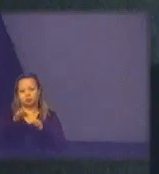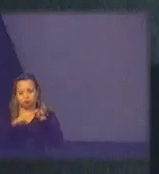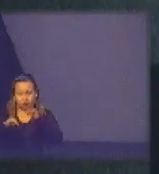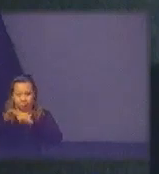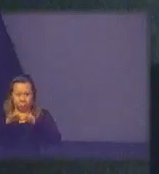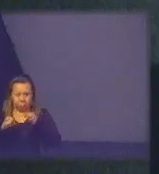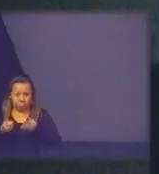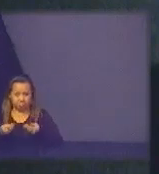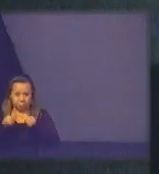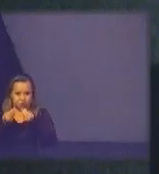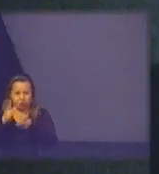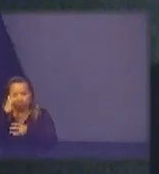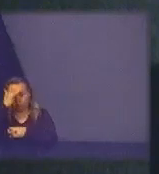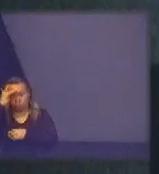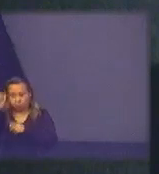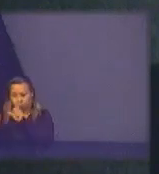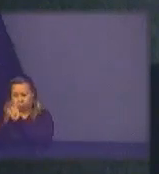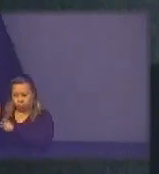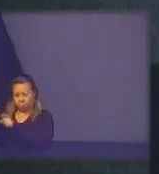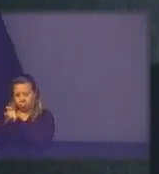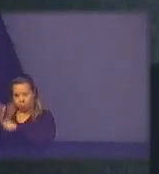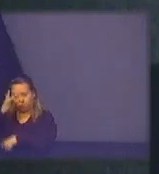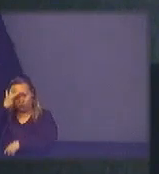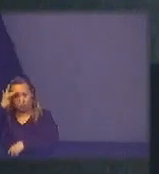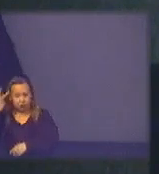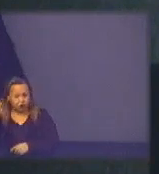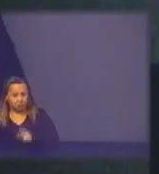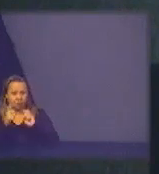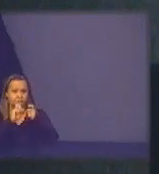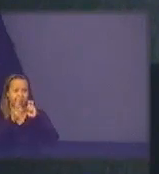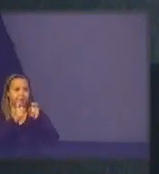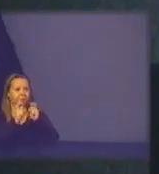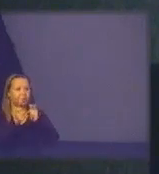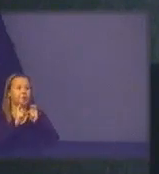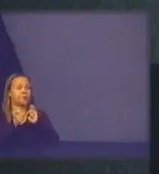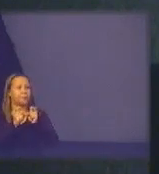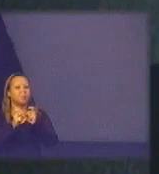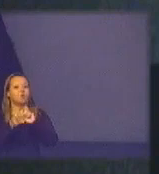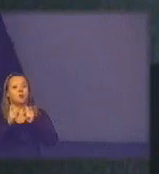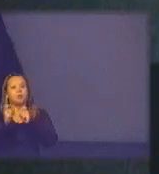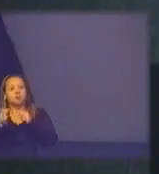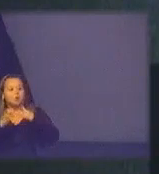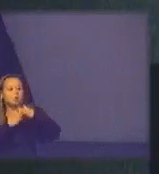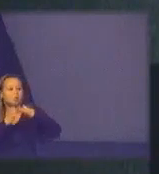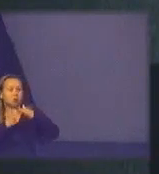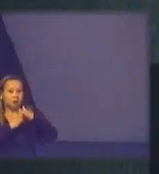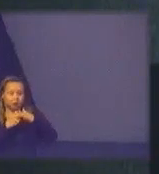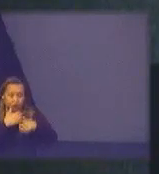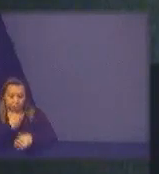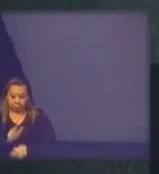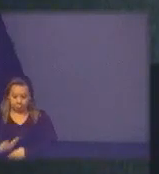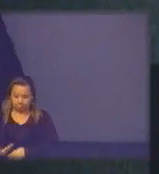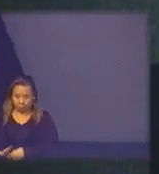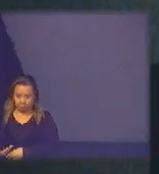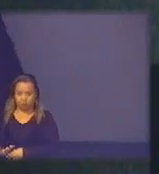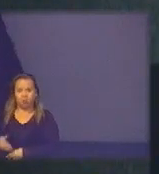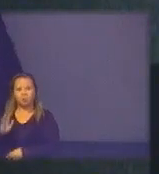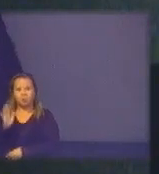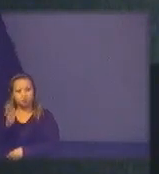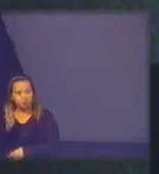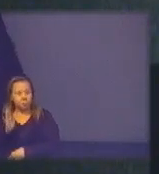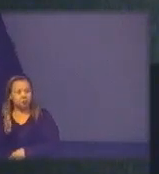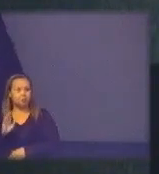a doação de pessoas físicas para administração ou empresas para administração pública e aí já foi